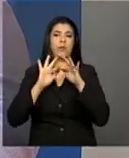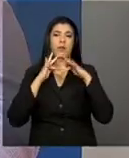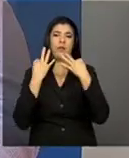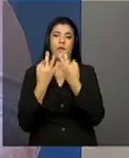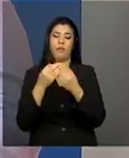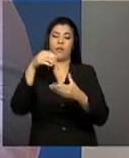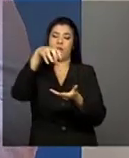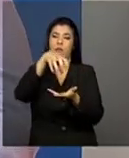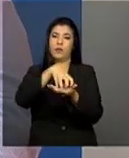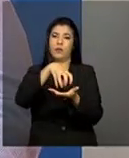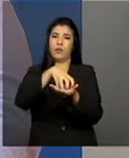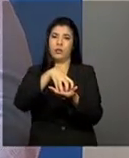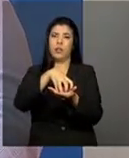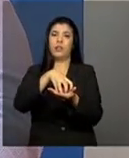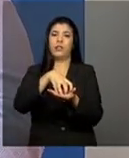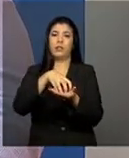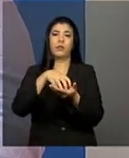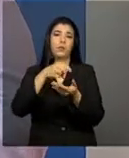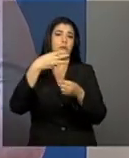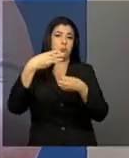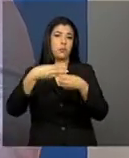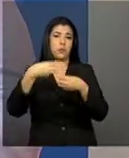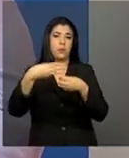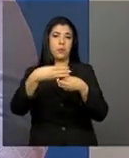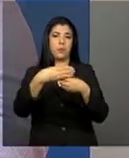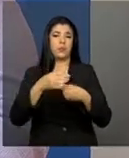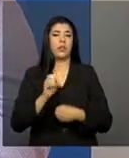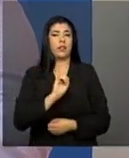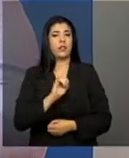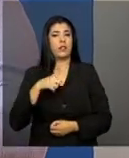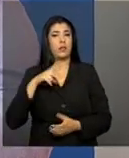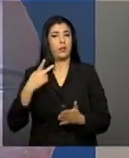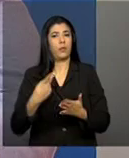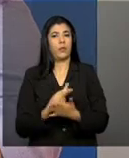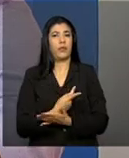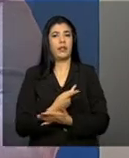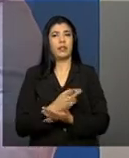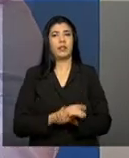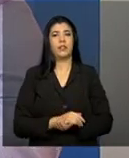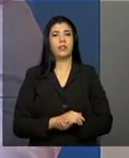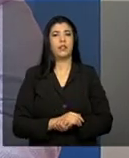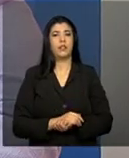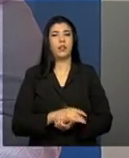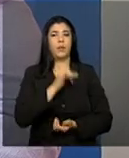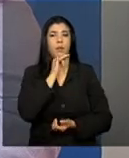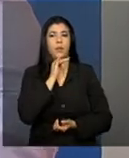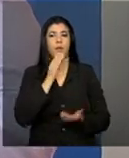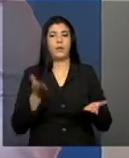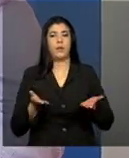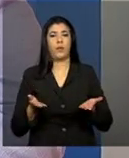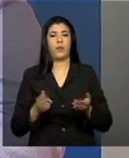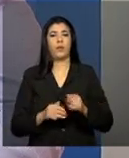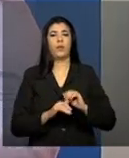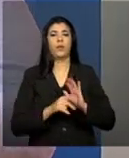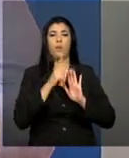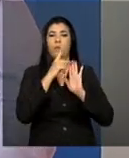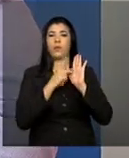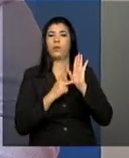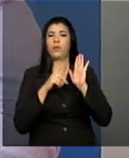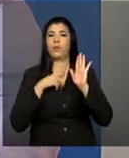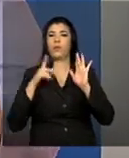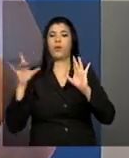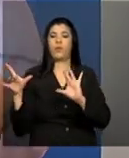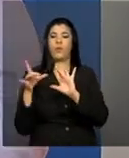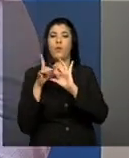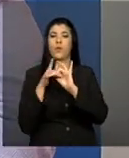unidade, né, naquele território. Se, porventura, hoje ainda o prontuário está vinculado à unidade, mas se,